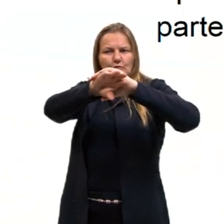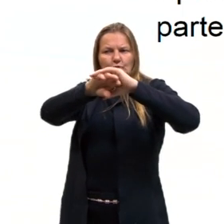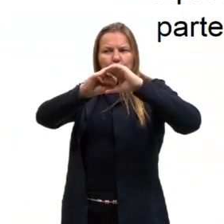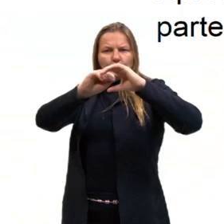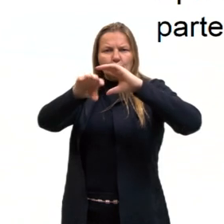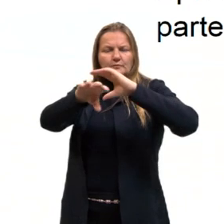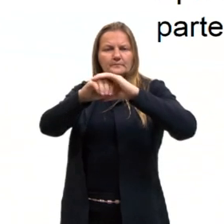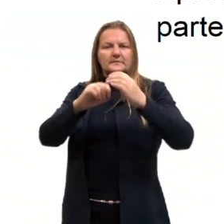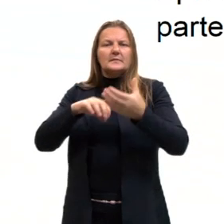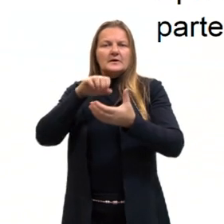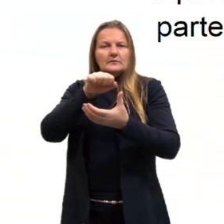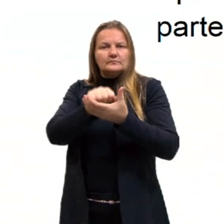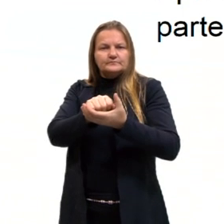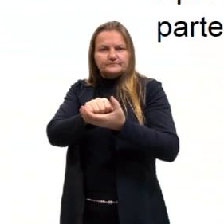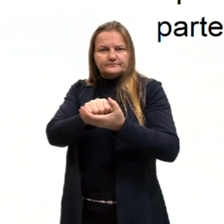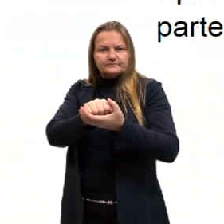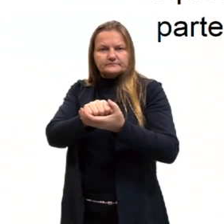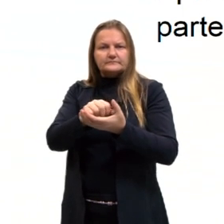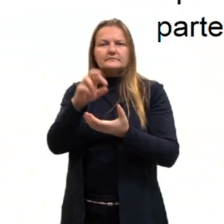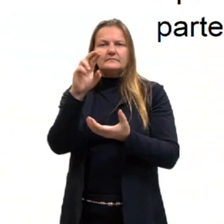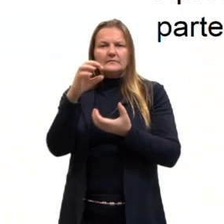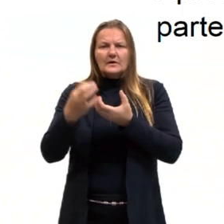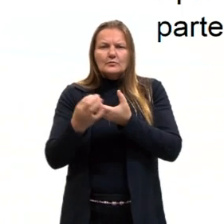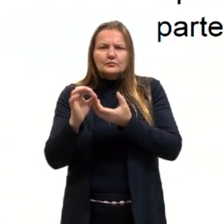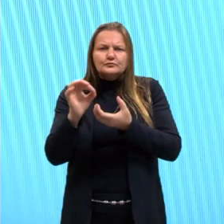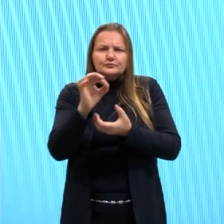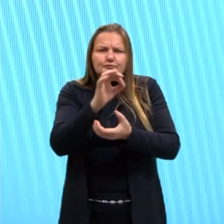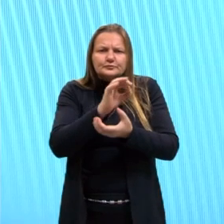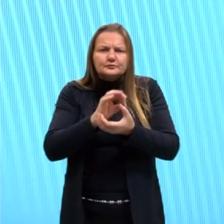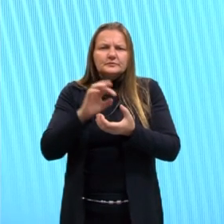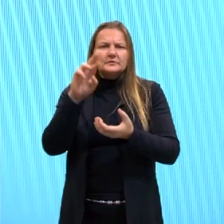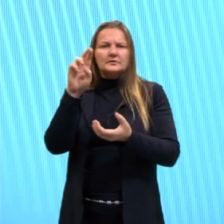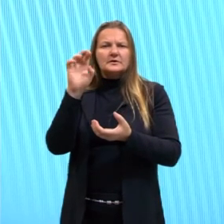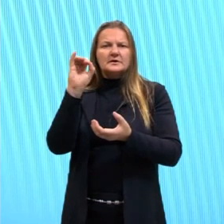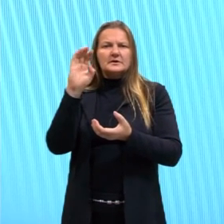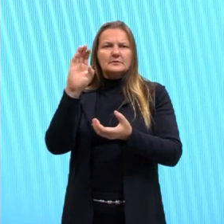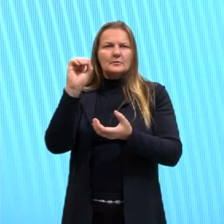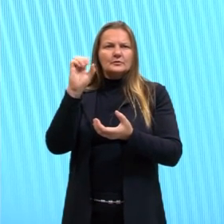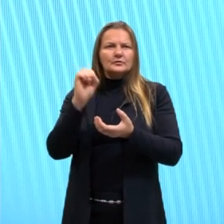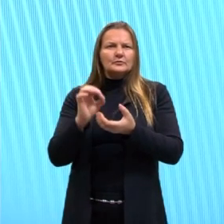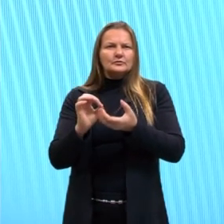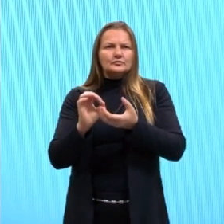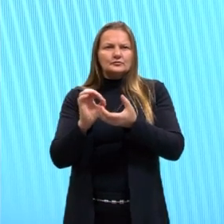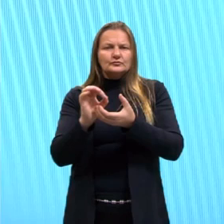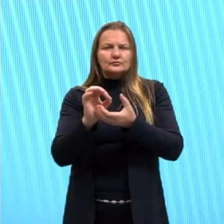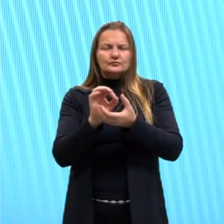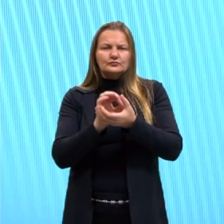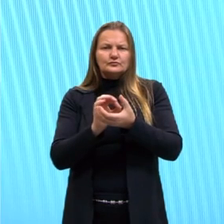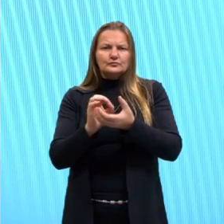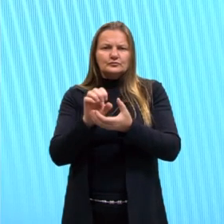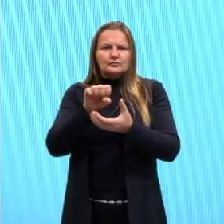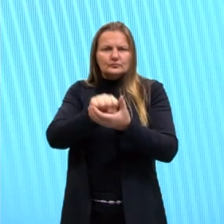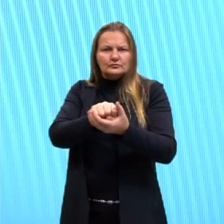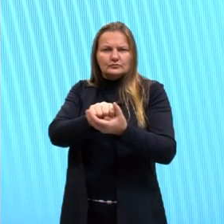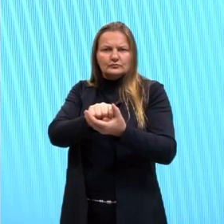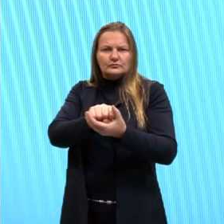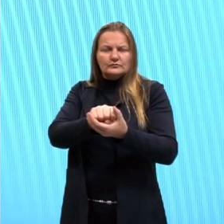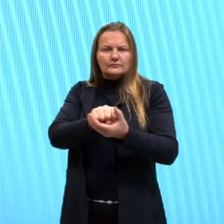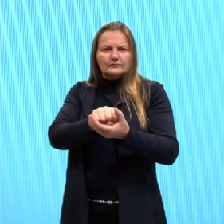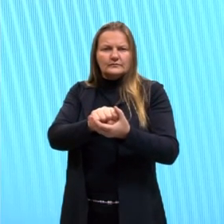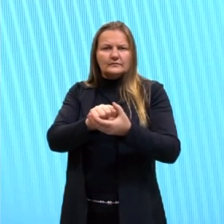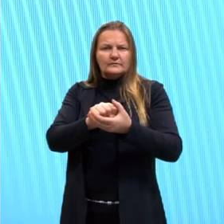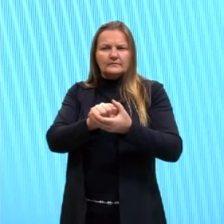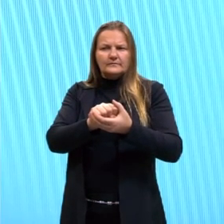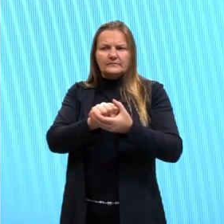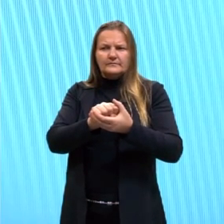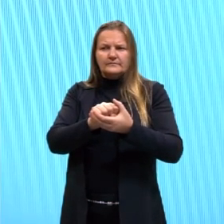ribossomos, que são as bolinhas que aparecem na imagem, na parte voltada para o citoplasma.